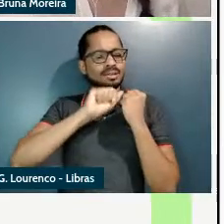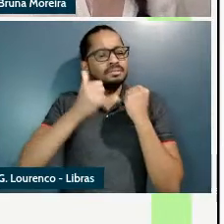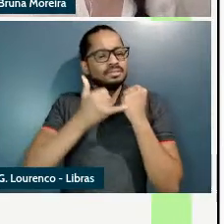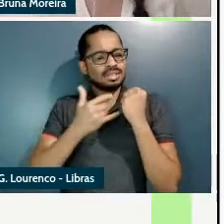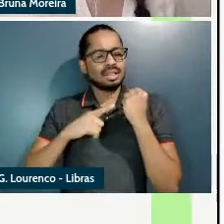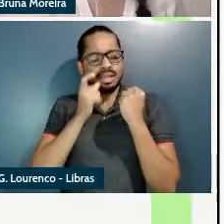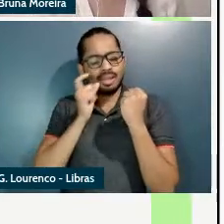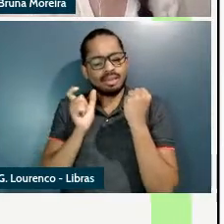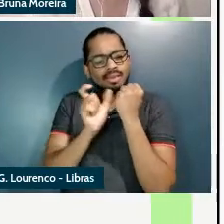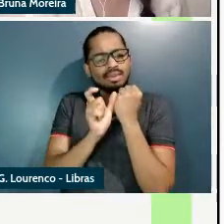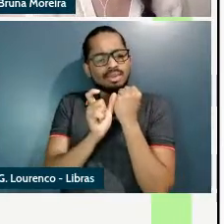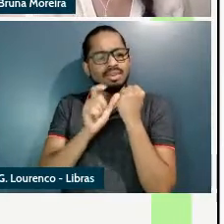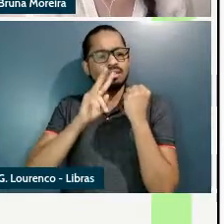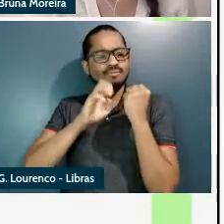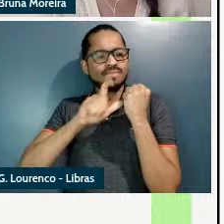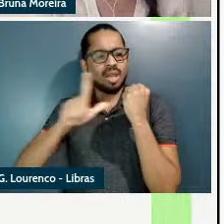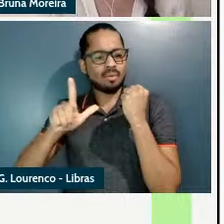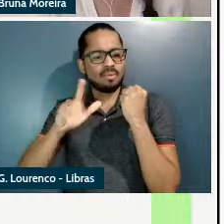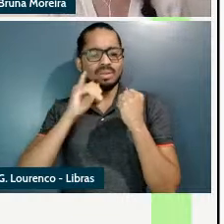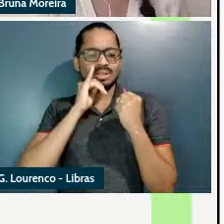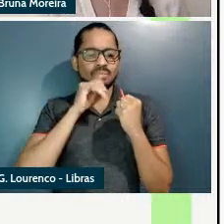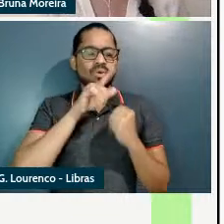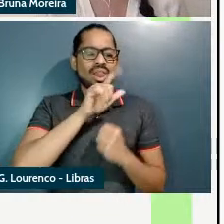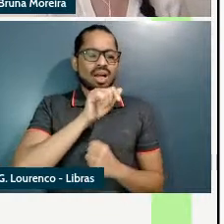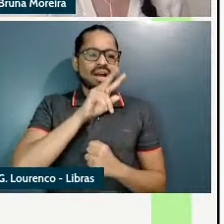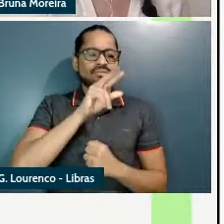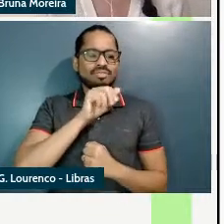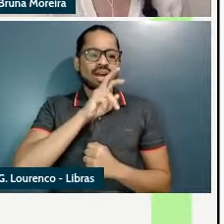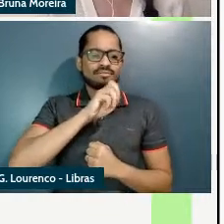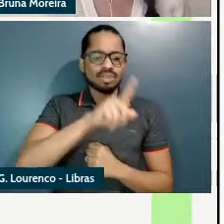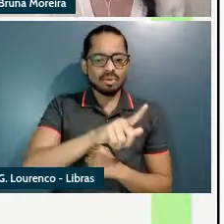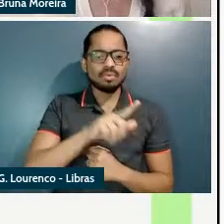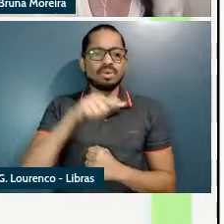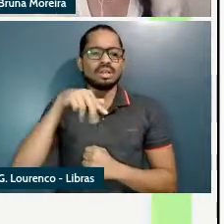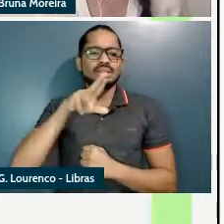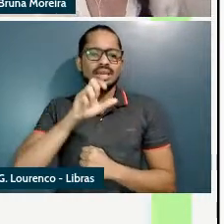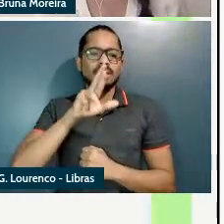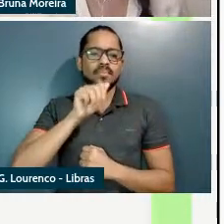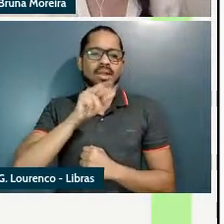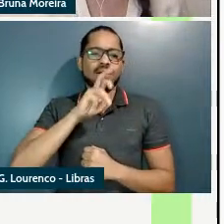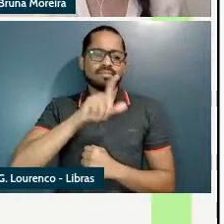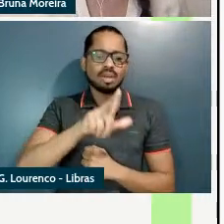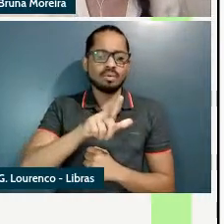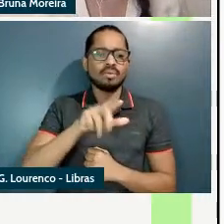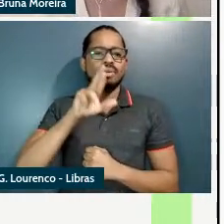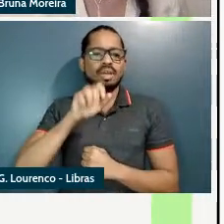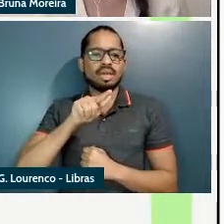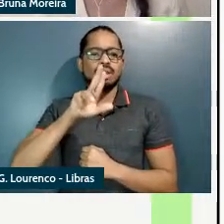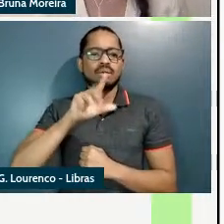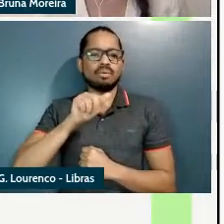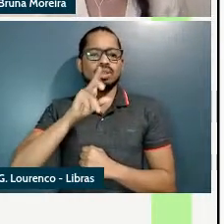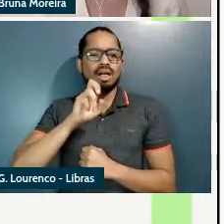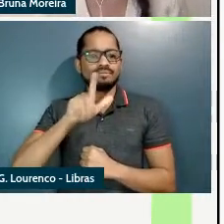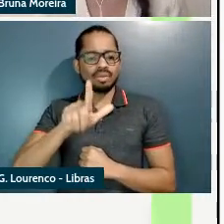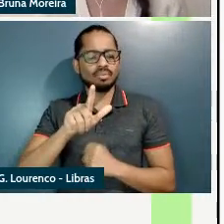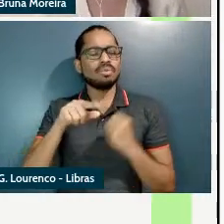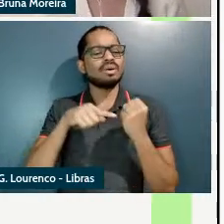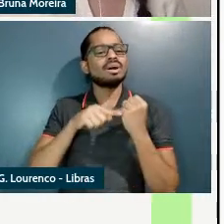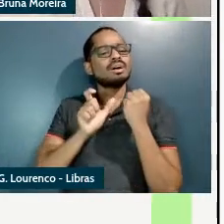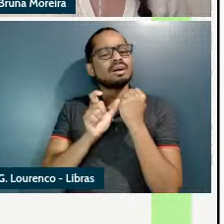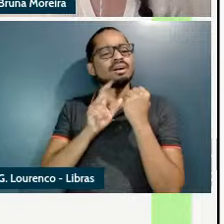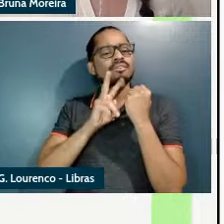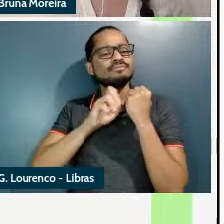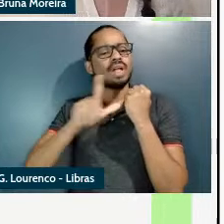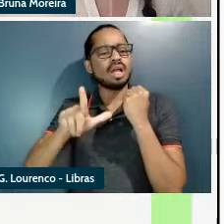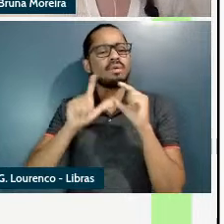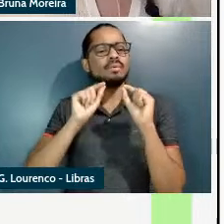como lavável quebrável regulável entre outros esse sufixo tem valor modal e origem do latim bilis